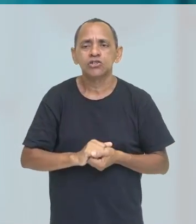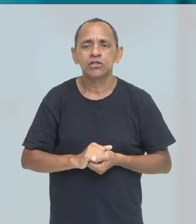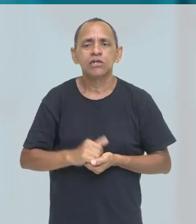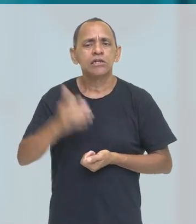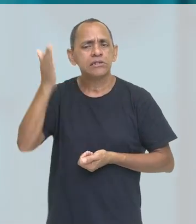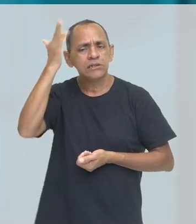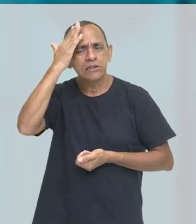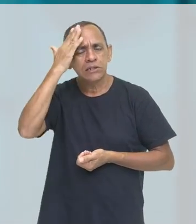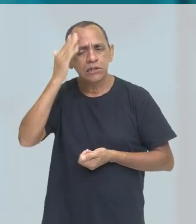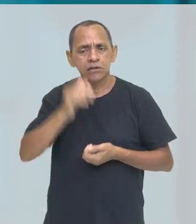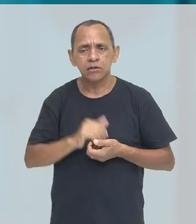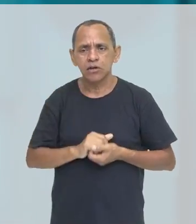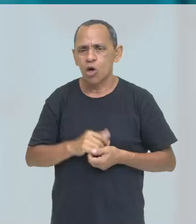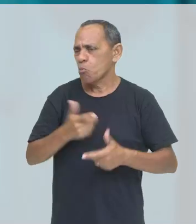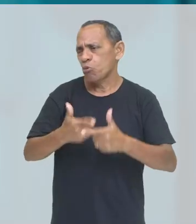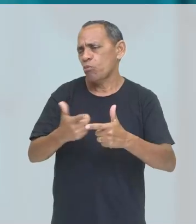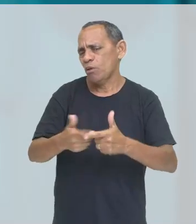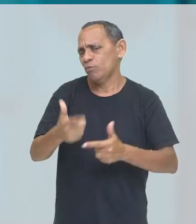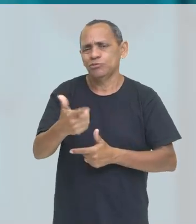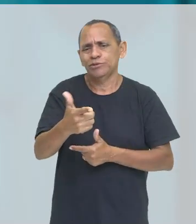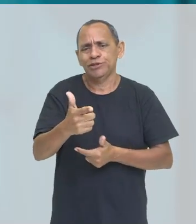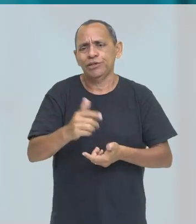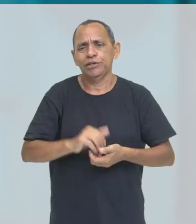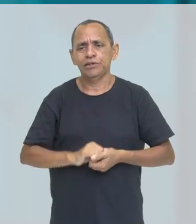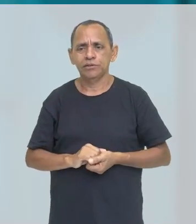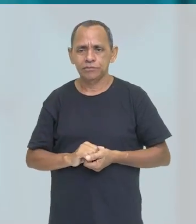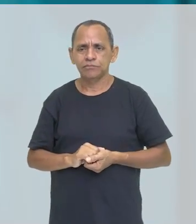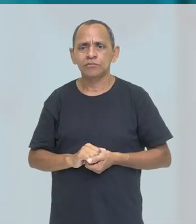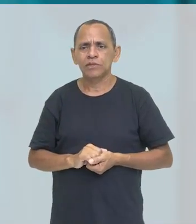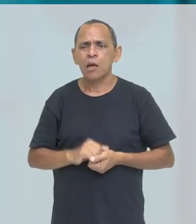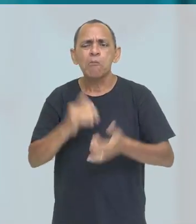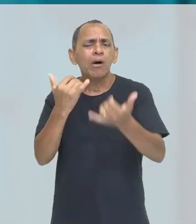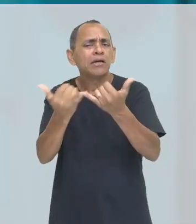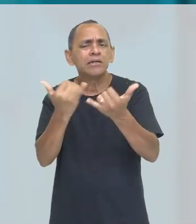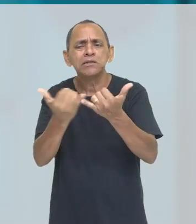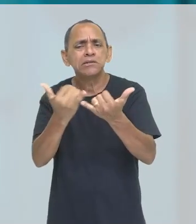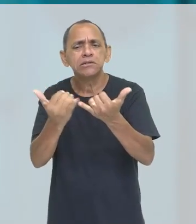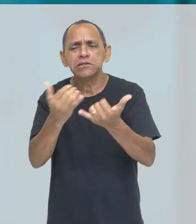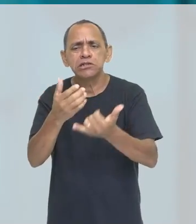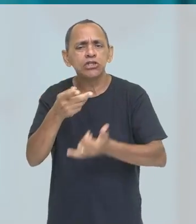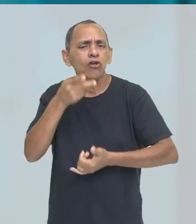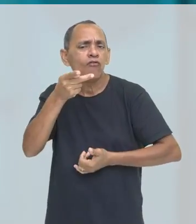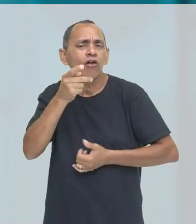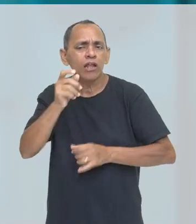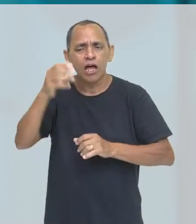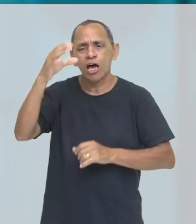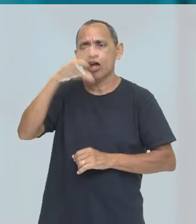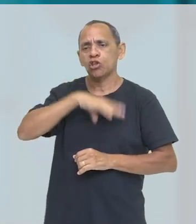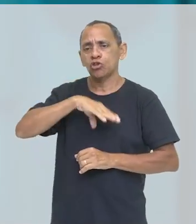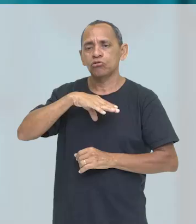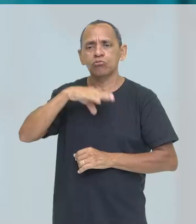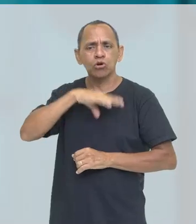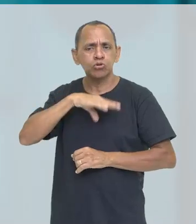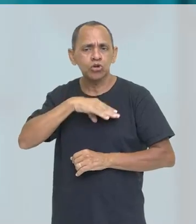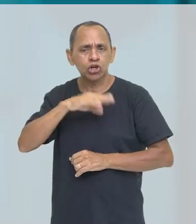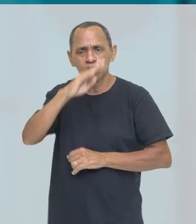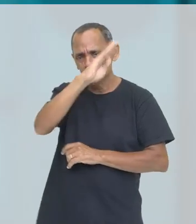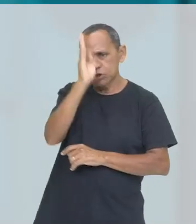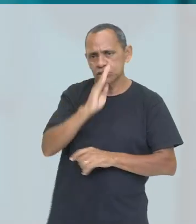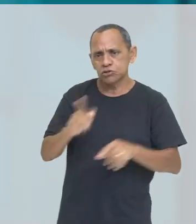exemplo, falar o jeito mais básico. Porque isso assemelha muito ao nós falamos aqui no Brasil. Que é a hora minutos.